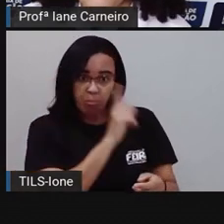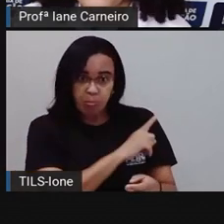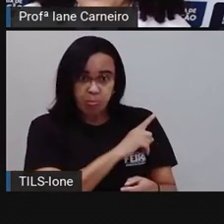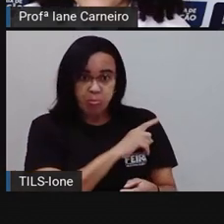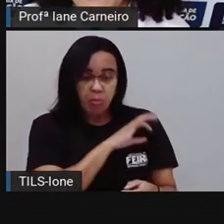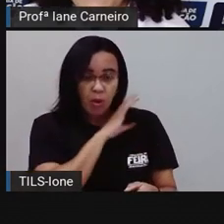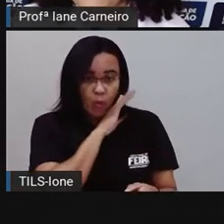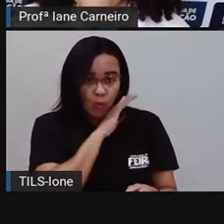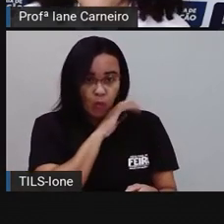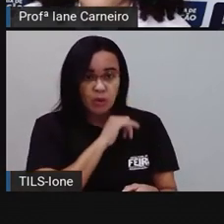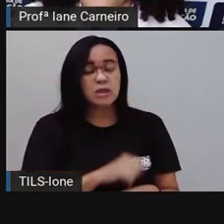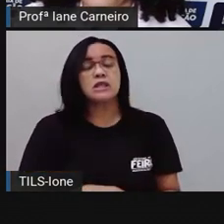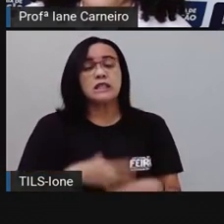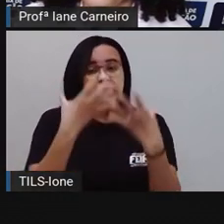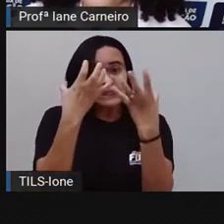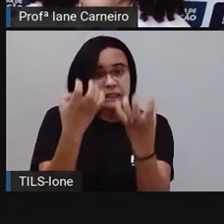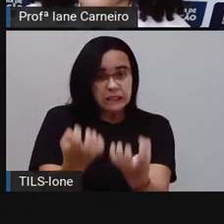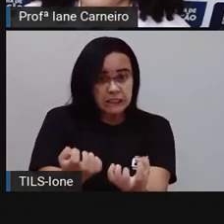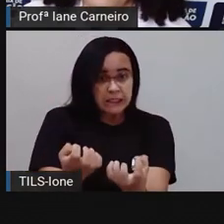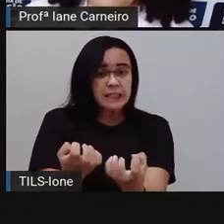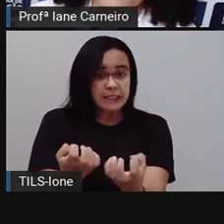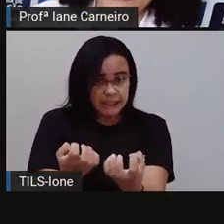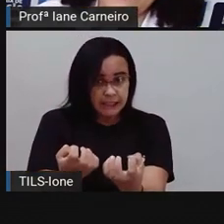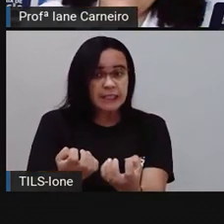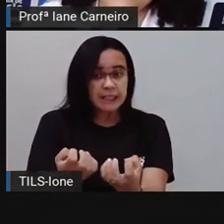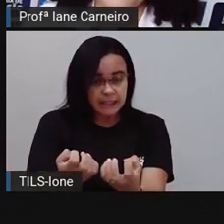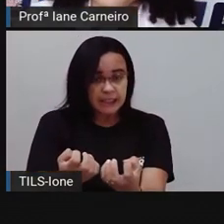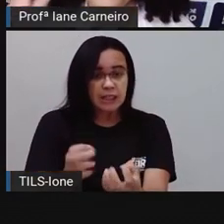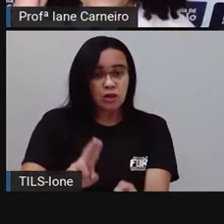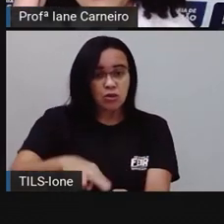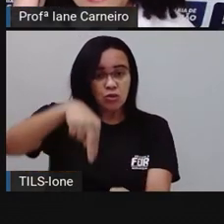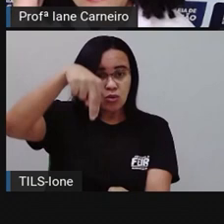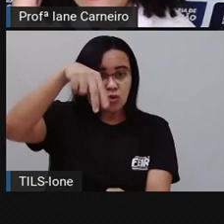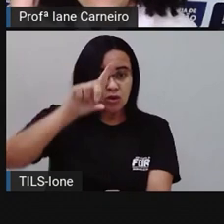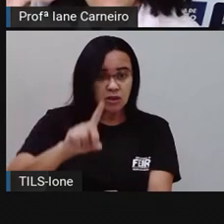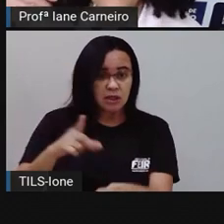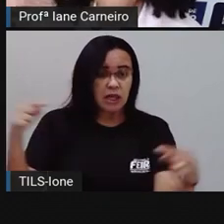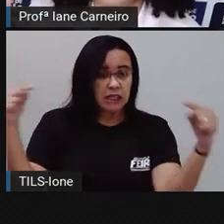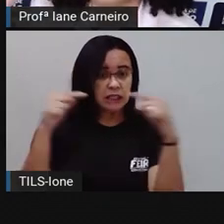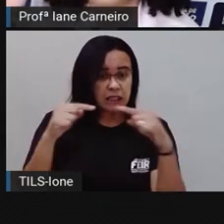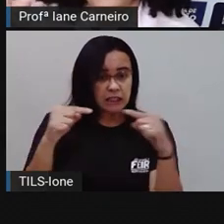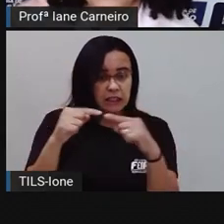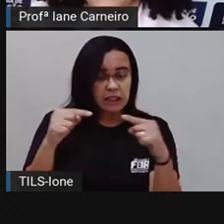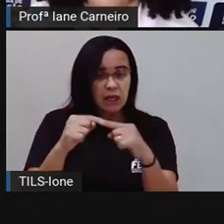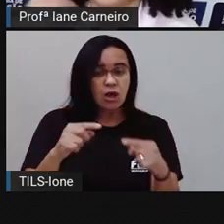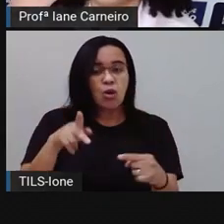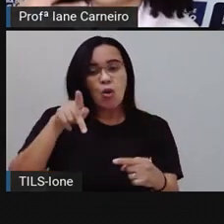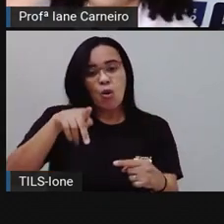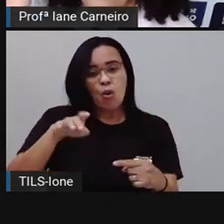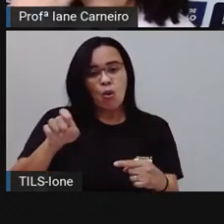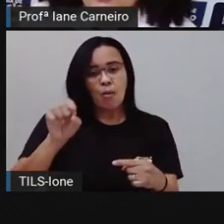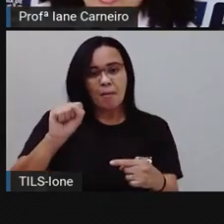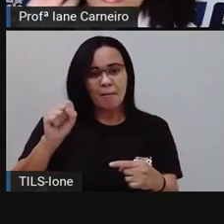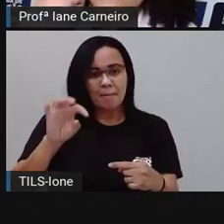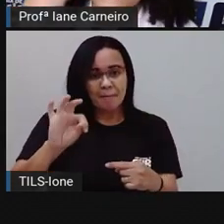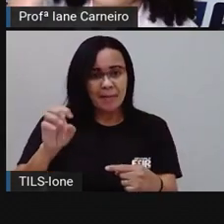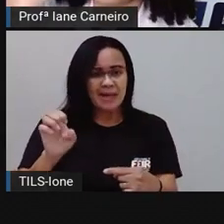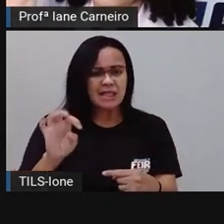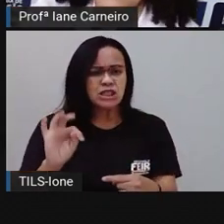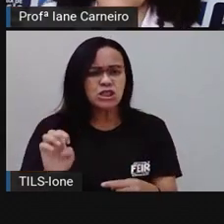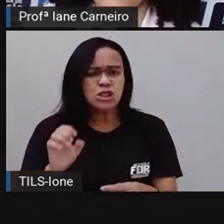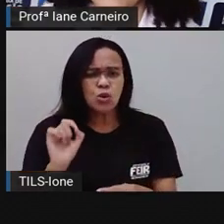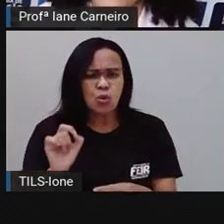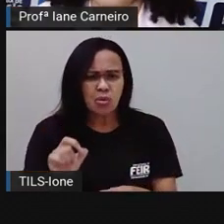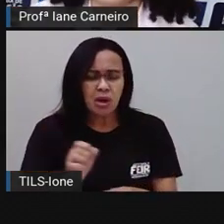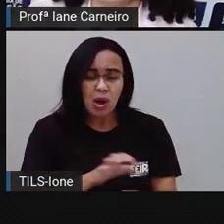Seco Nordeste, tá rimando com peste. Então, a gente vê que é o autor, né? Quem